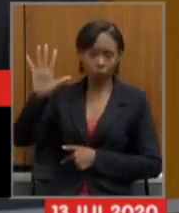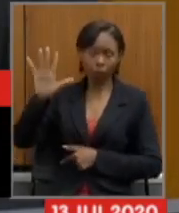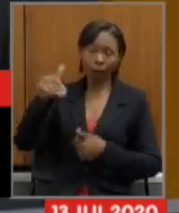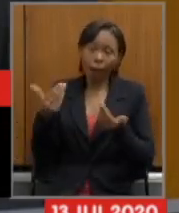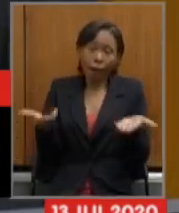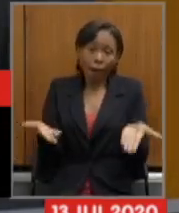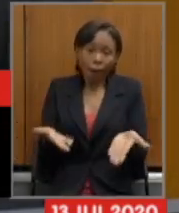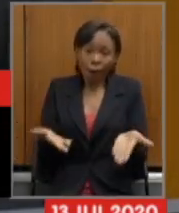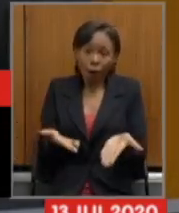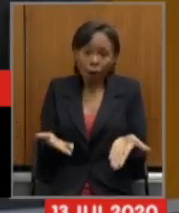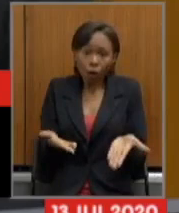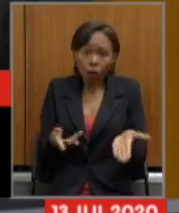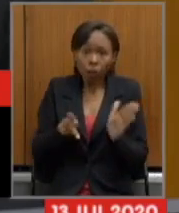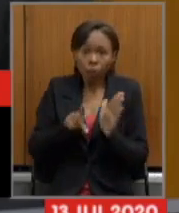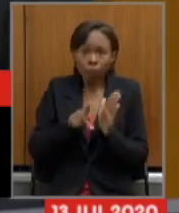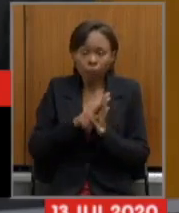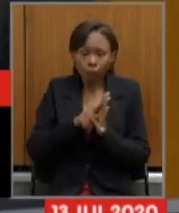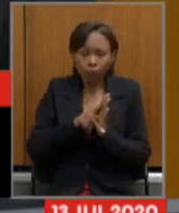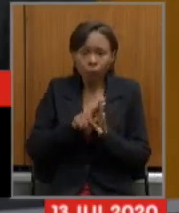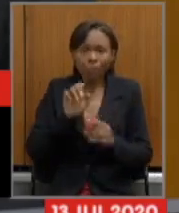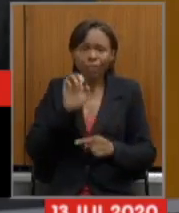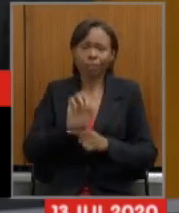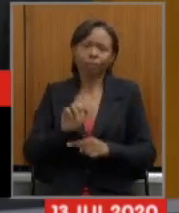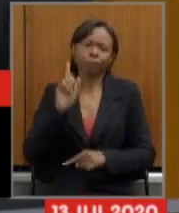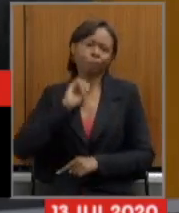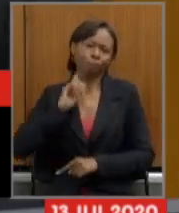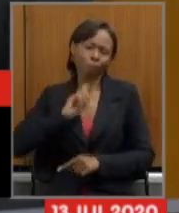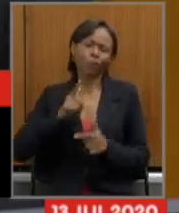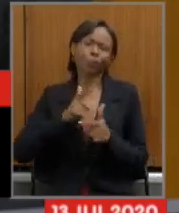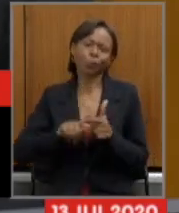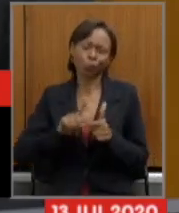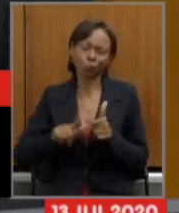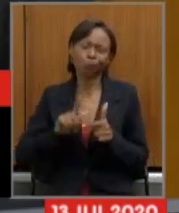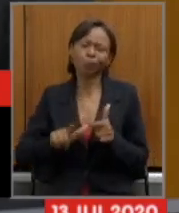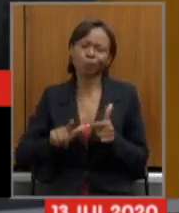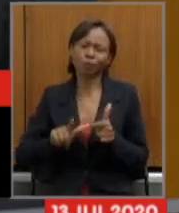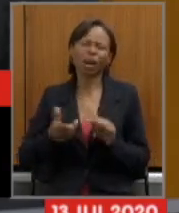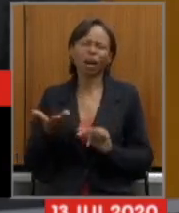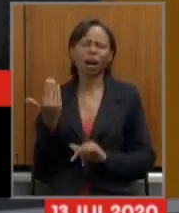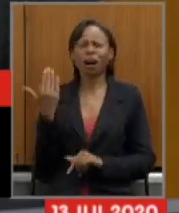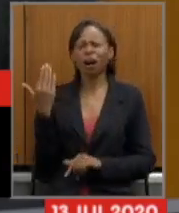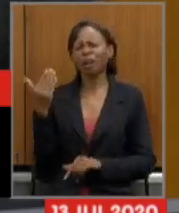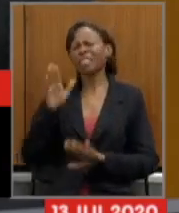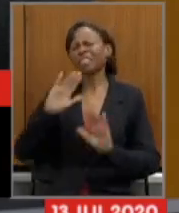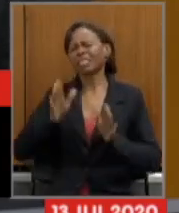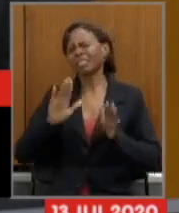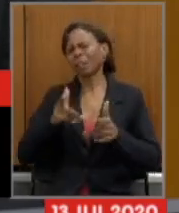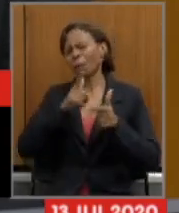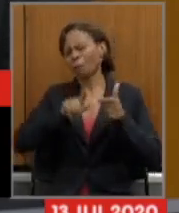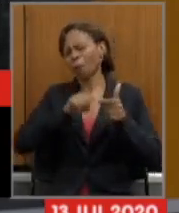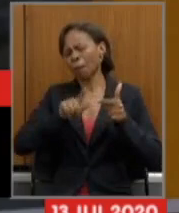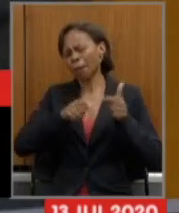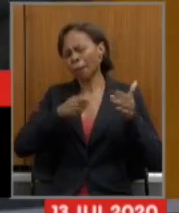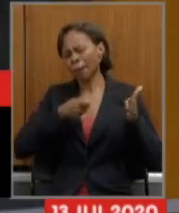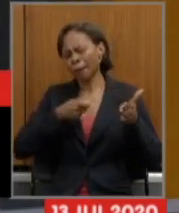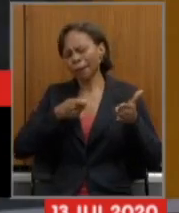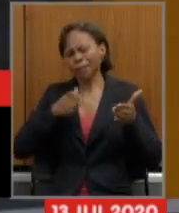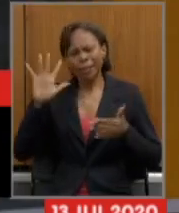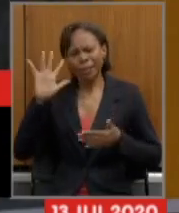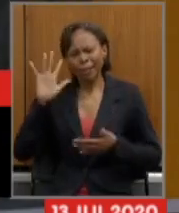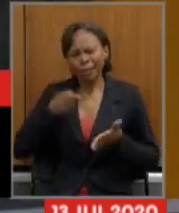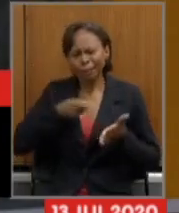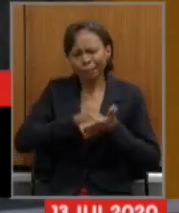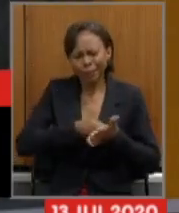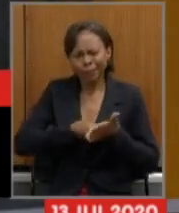do Estado de Minas. Esse problema já foi enfrentado por vários Estados brasileiros, como